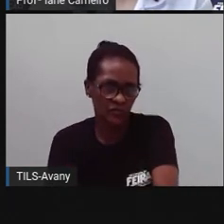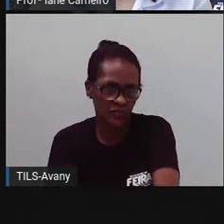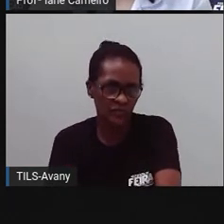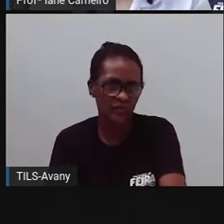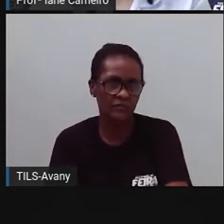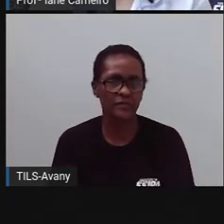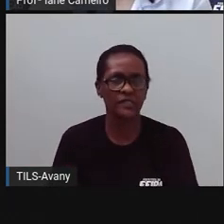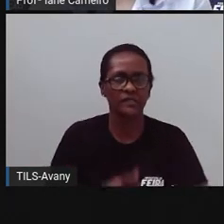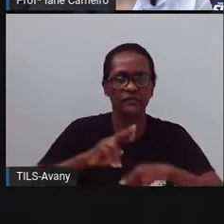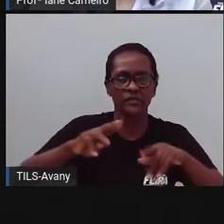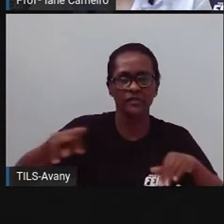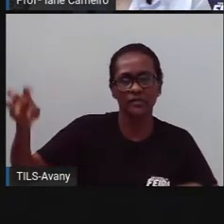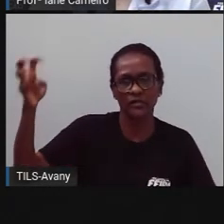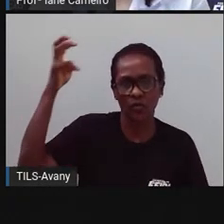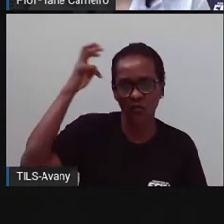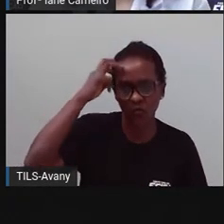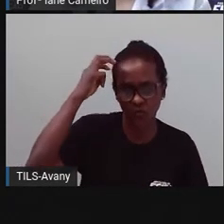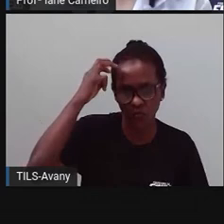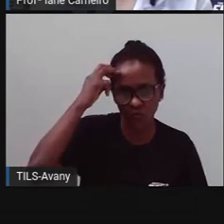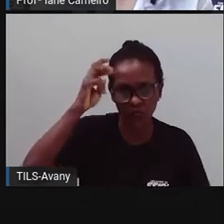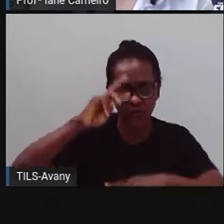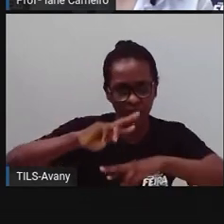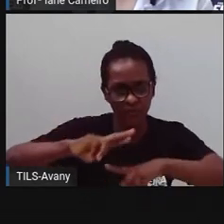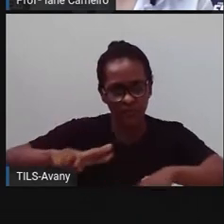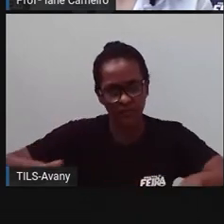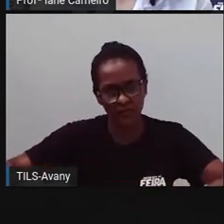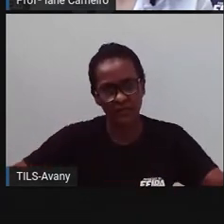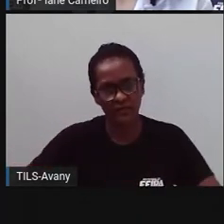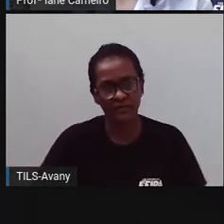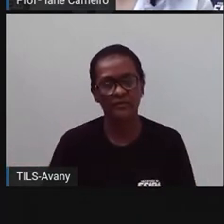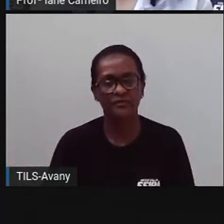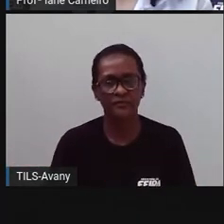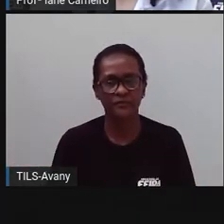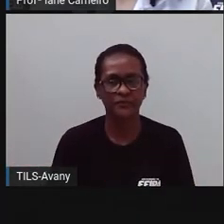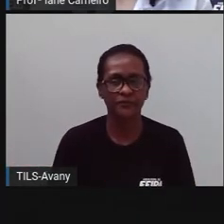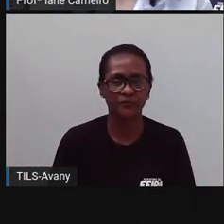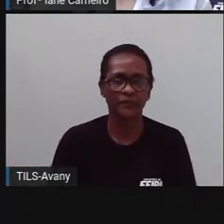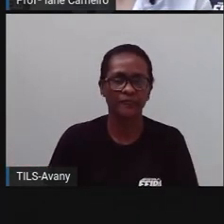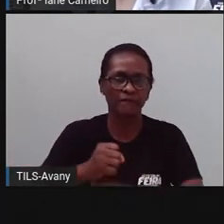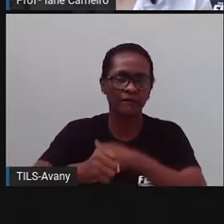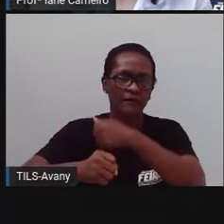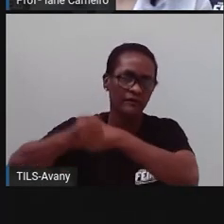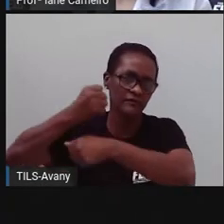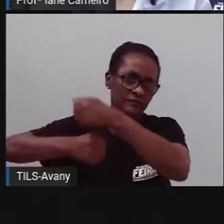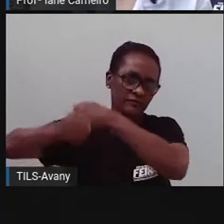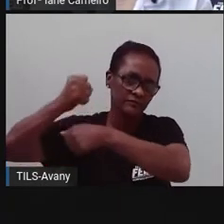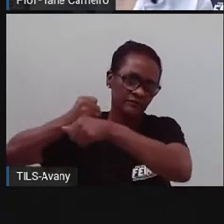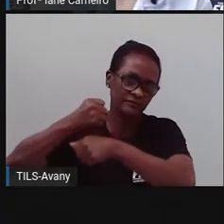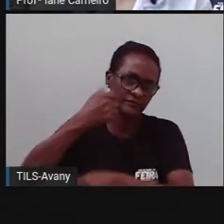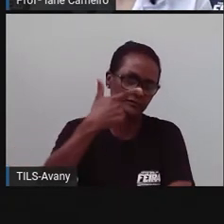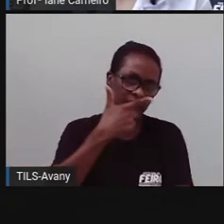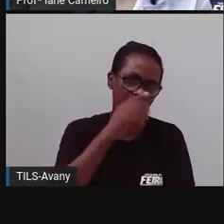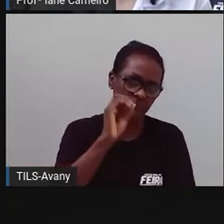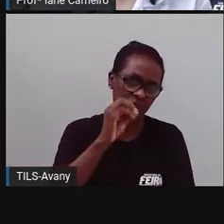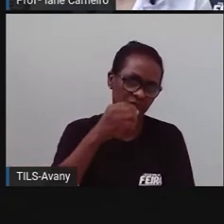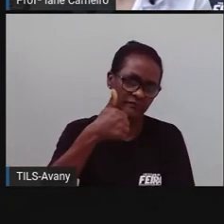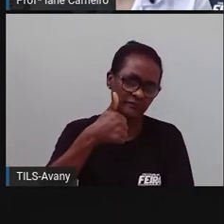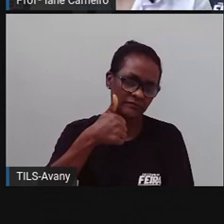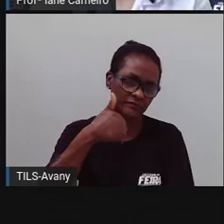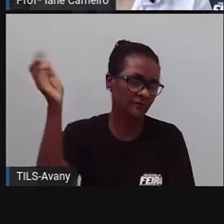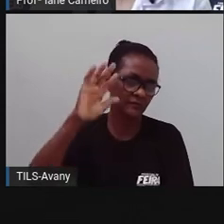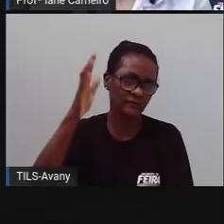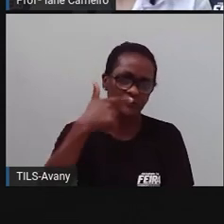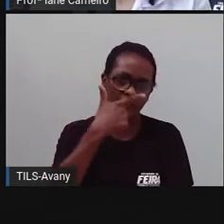Marca figuras importantes da nossa cidade, né? E ela foi resgatada em 2007 pelo Cuca. E relembra a